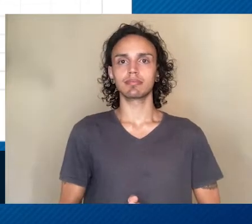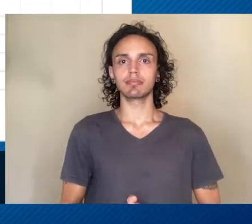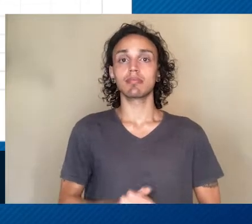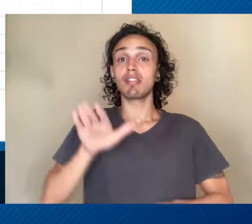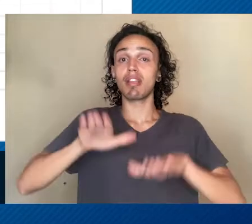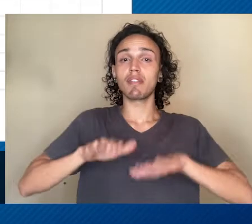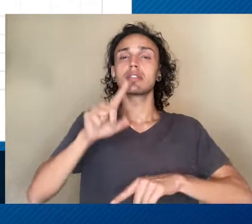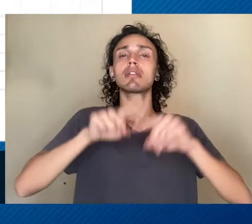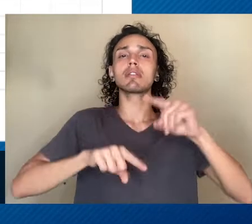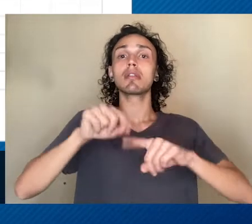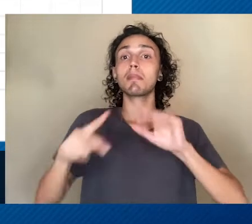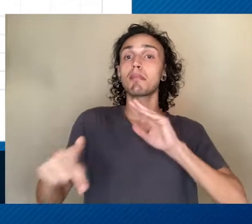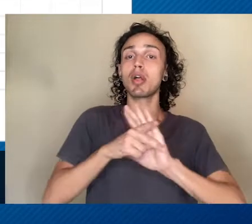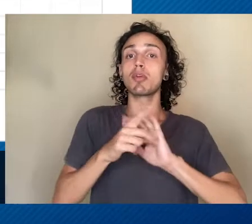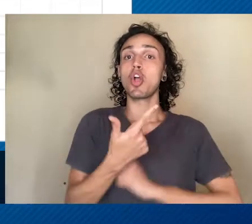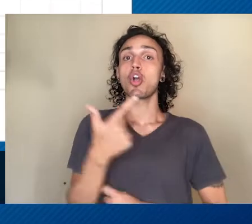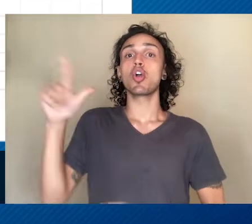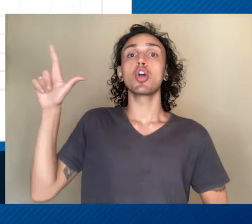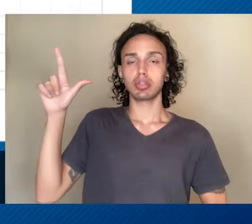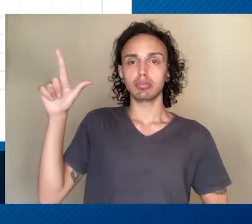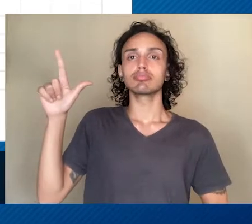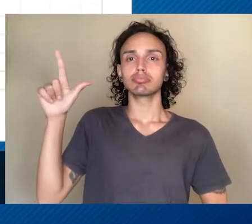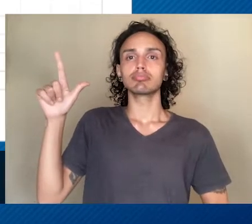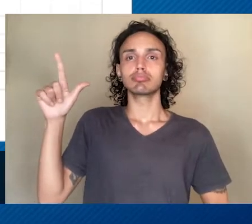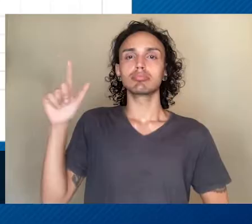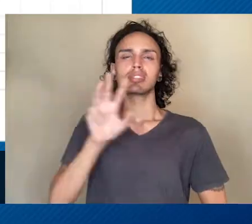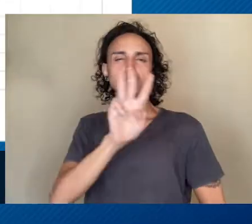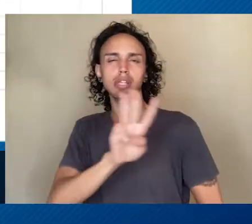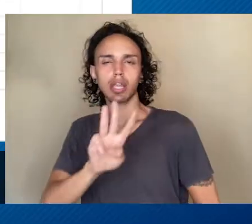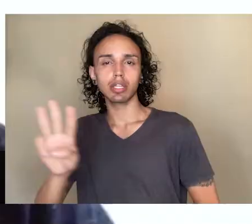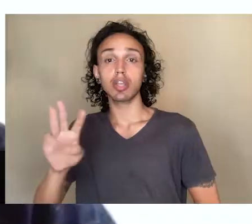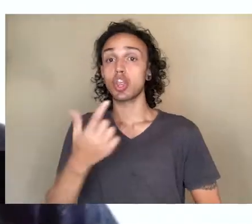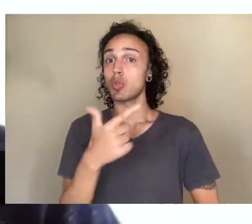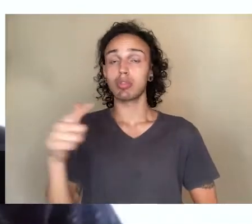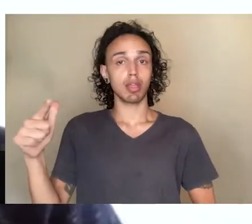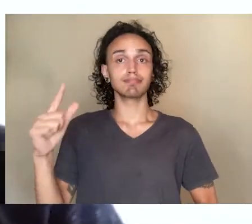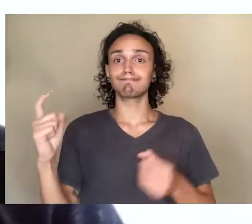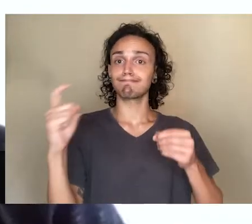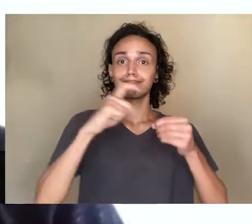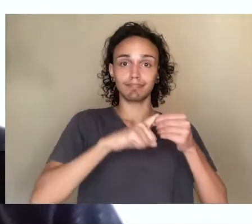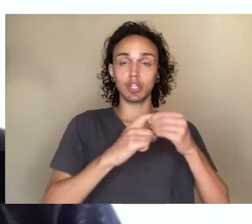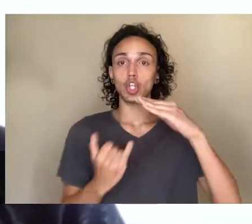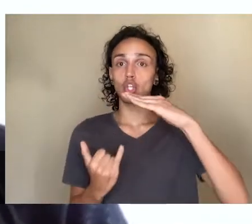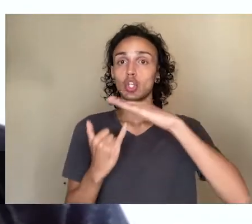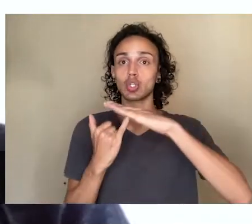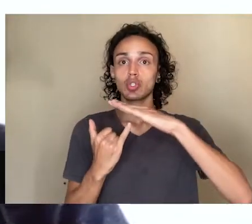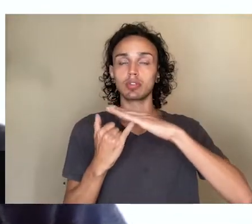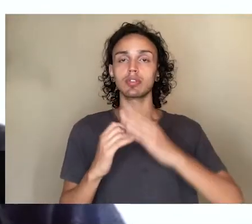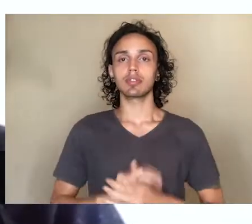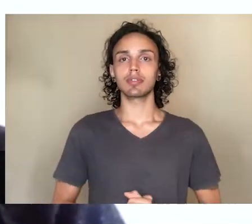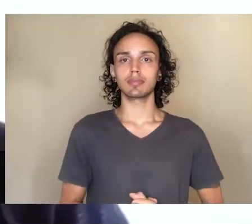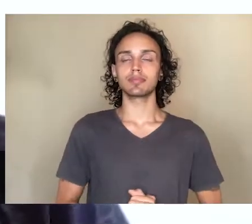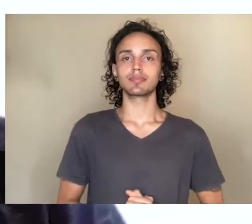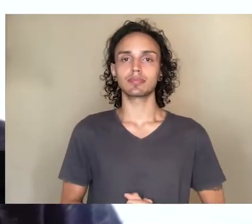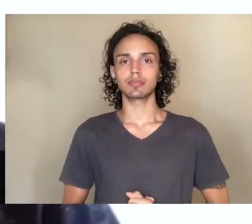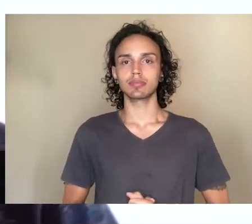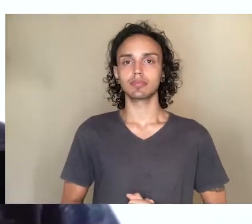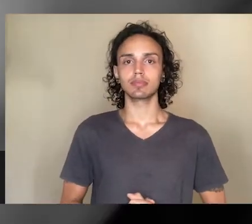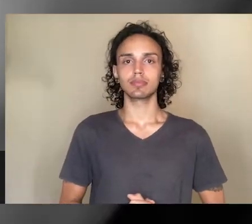de canais alternativos, sem algum vínculo institucional, por isso que a gente identificou muitos blogueiros também,